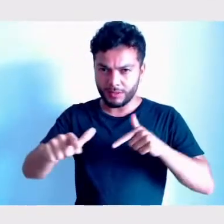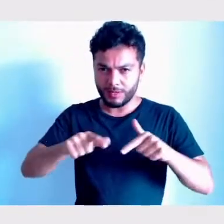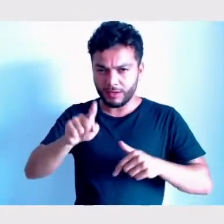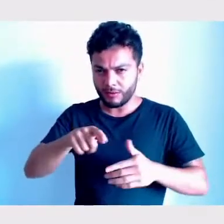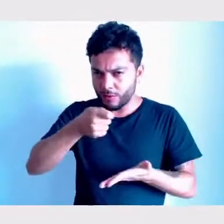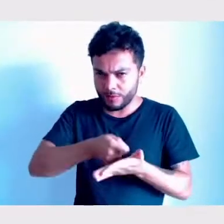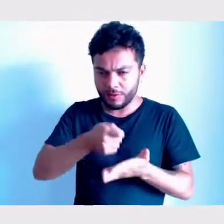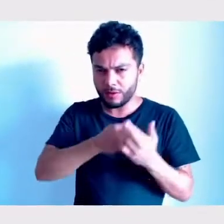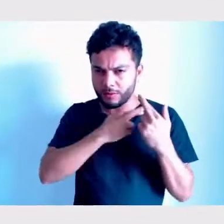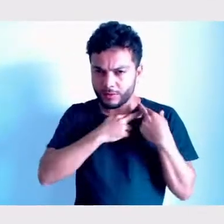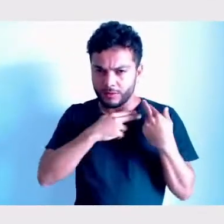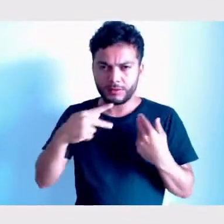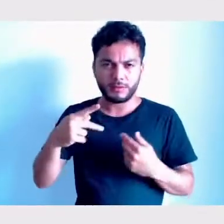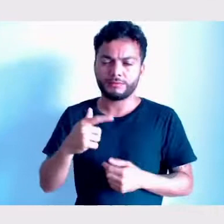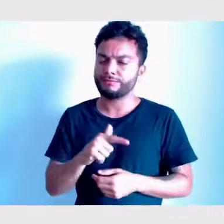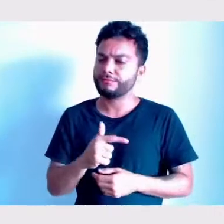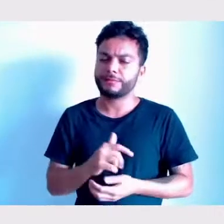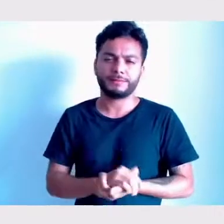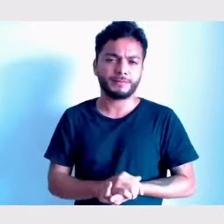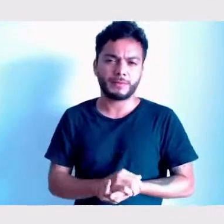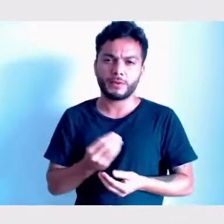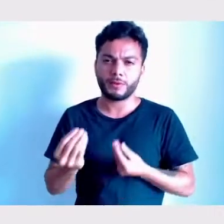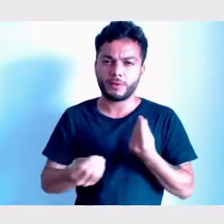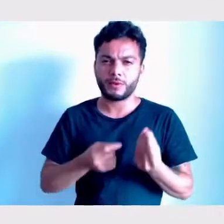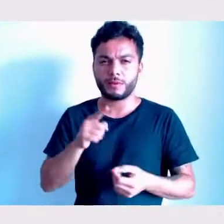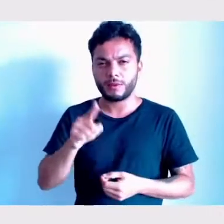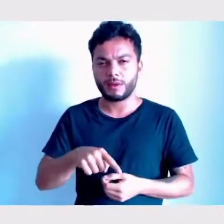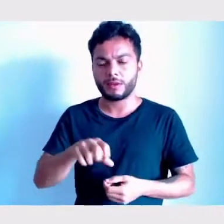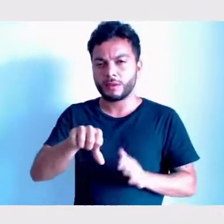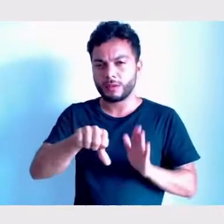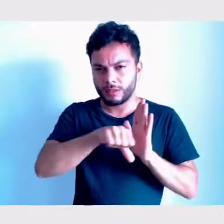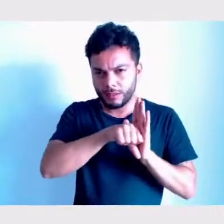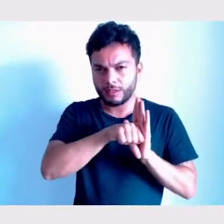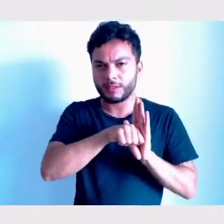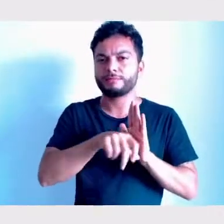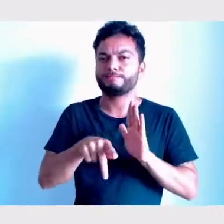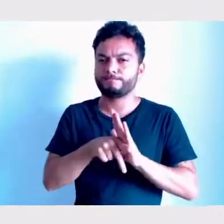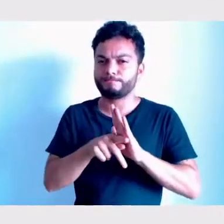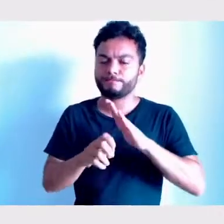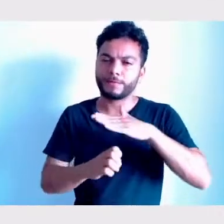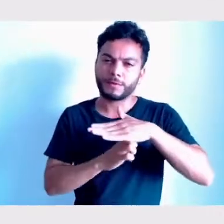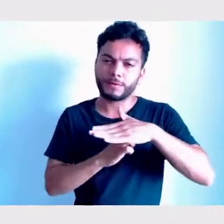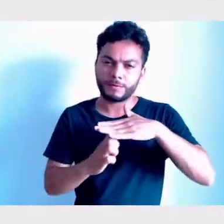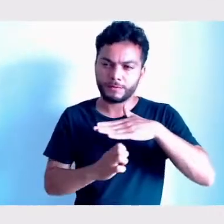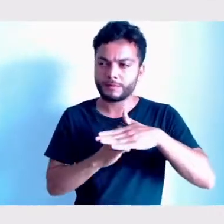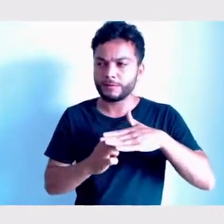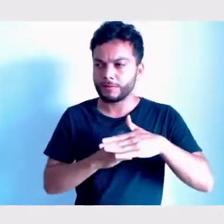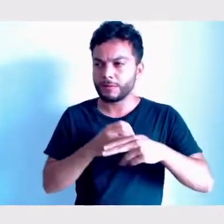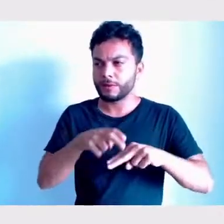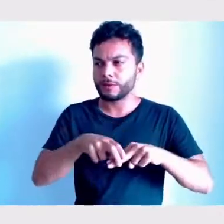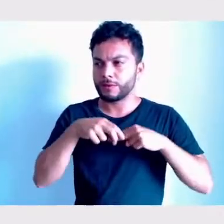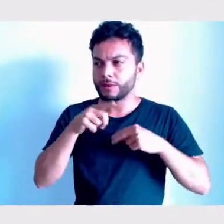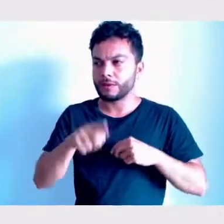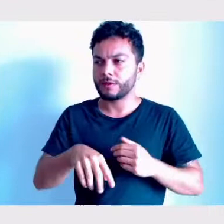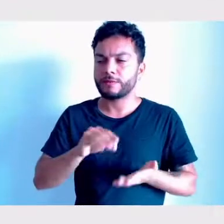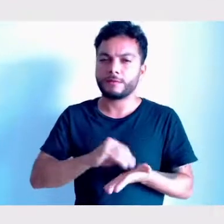mais um crime que essa empresa terceirizada está cometendo. E tudo isso por desorganização,